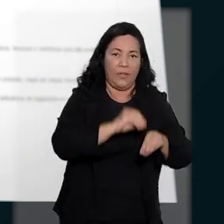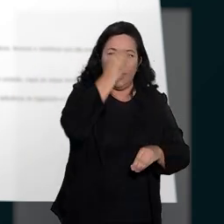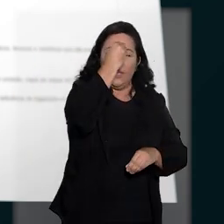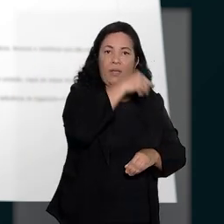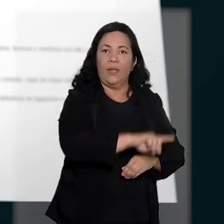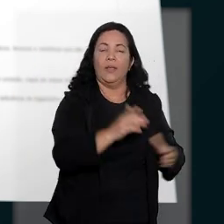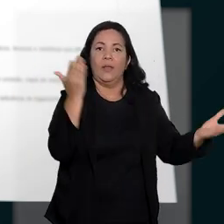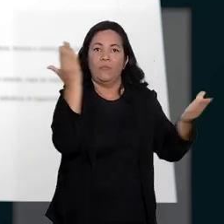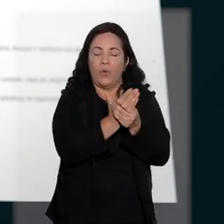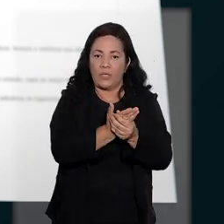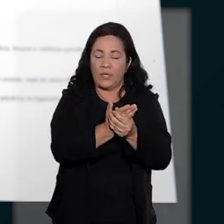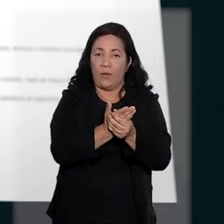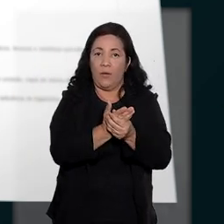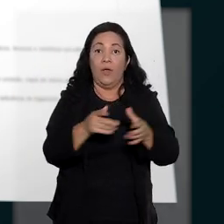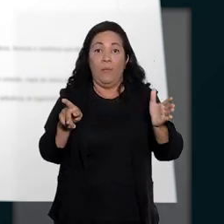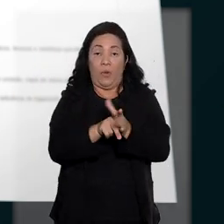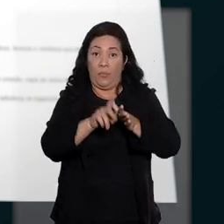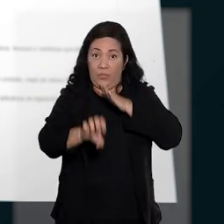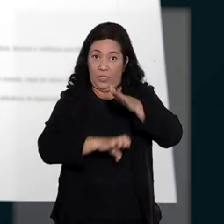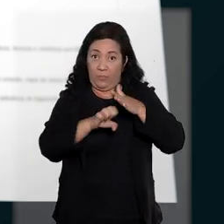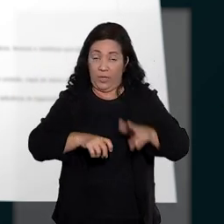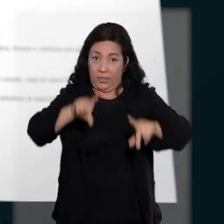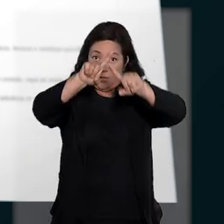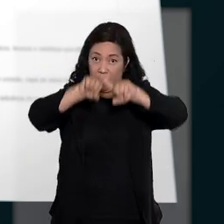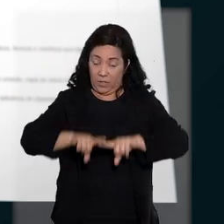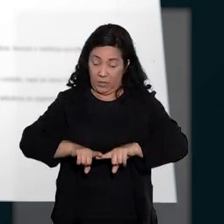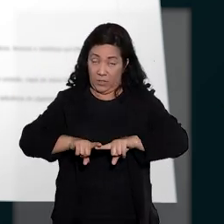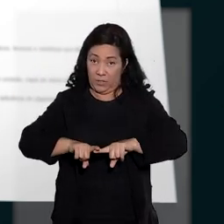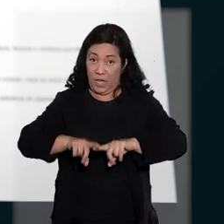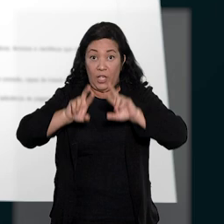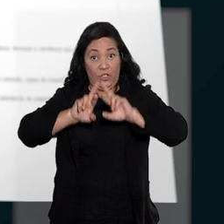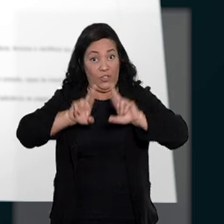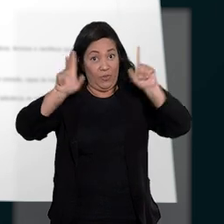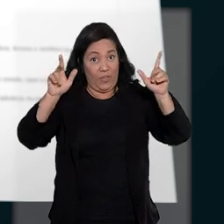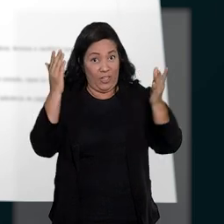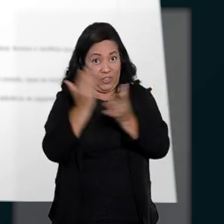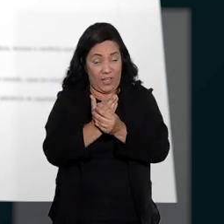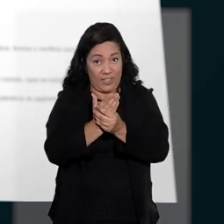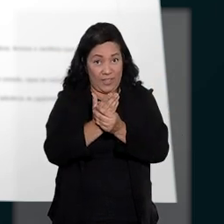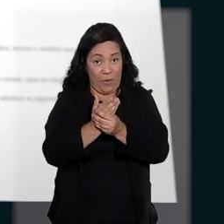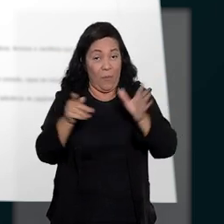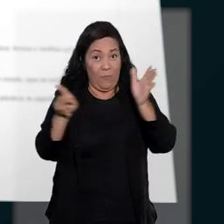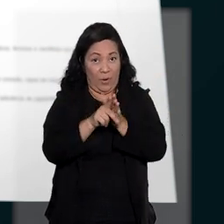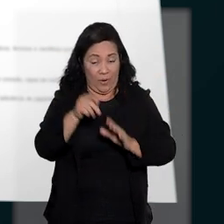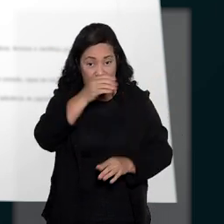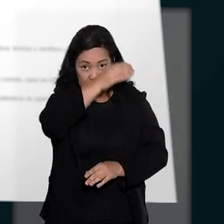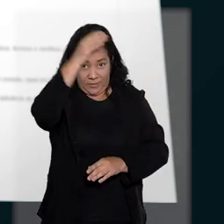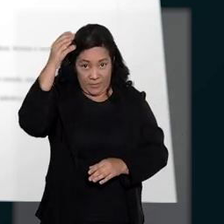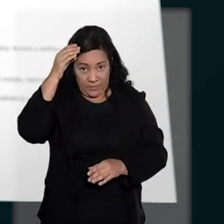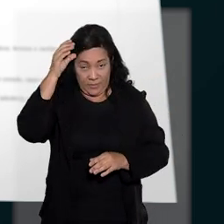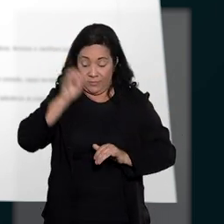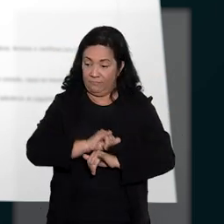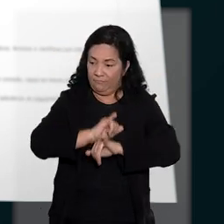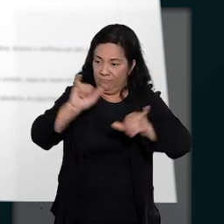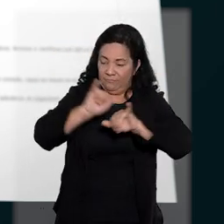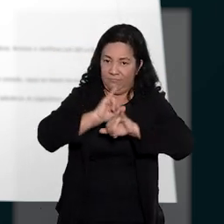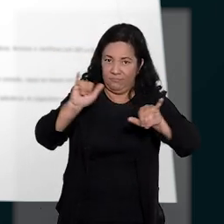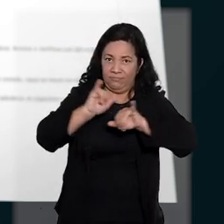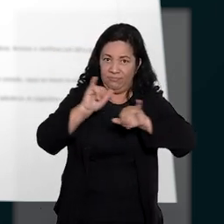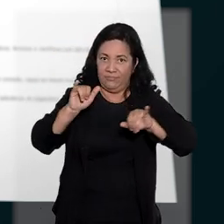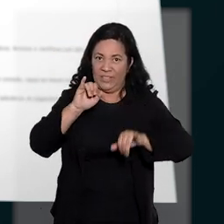em ação ajuizada por empresa concorrente e não pelo próprio consumidor contra a veiculação de publicidade